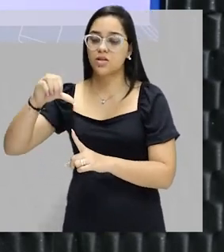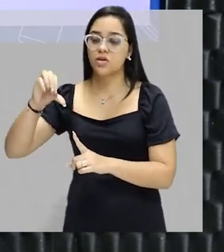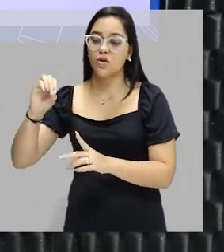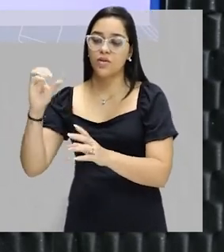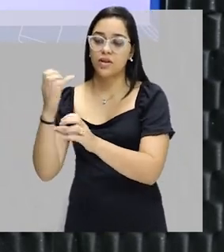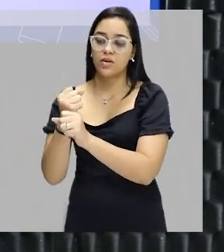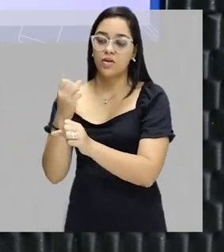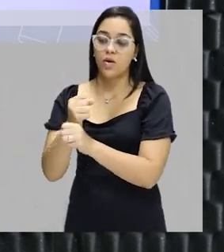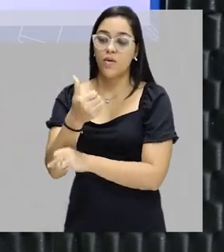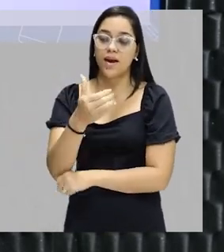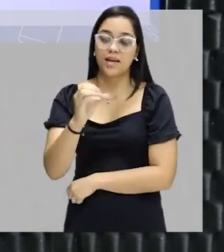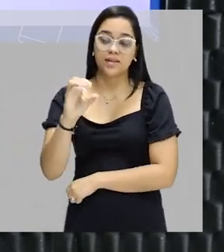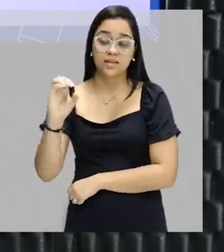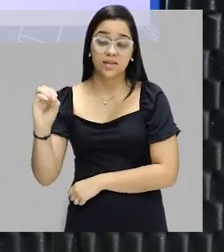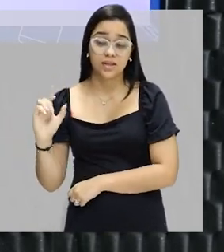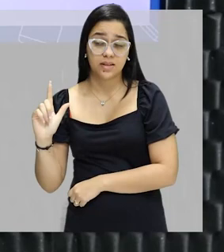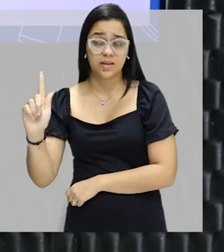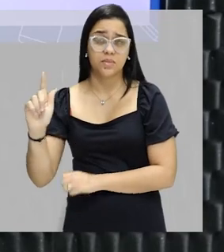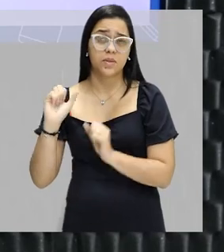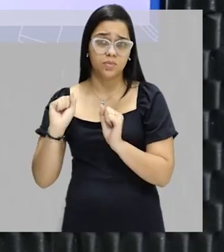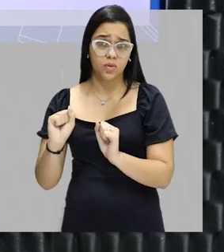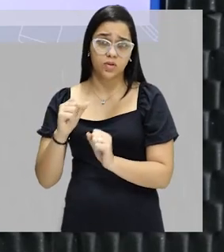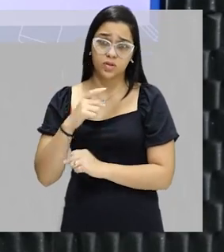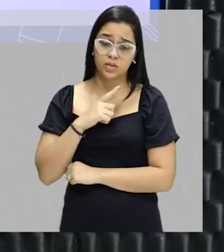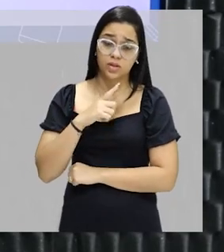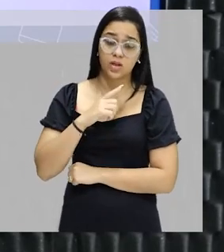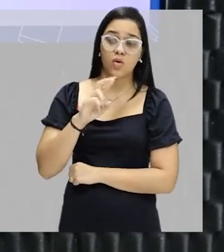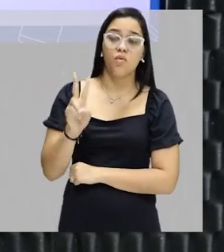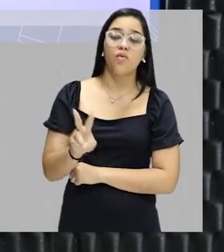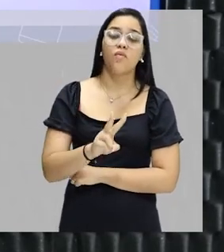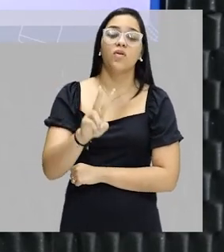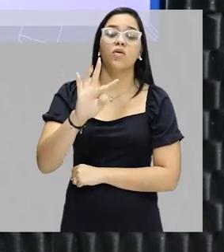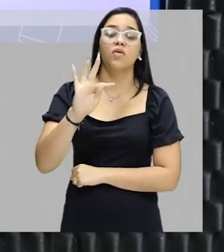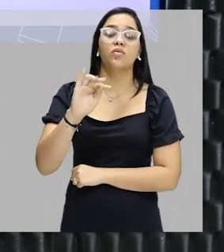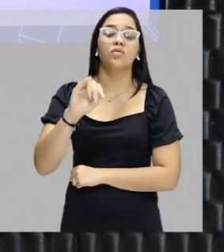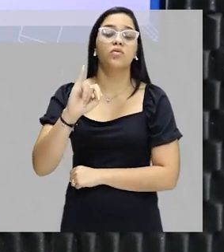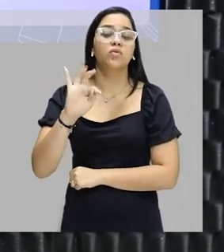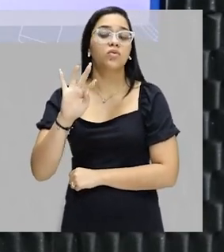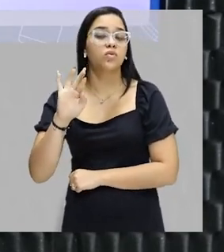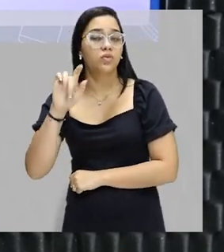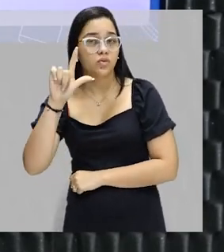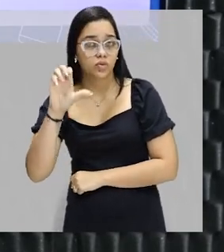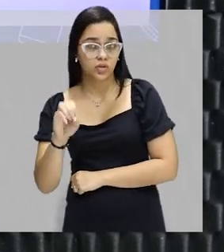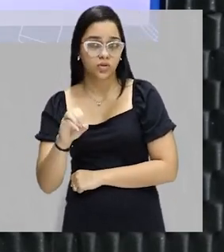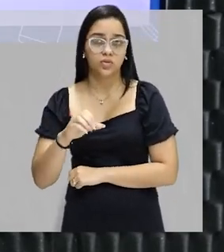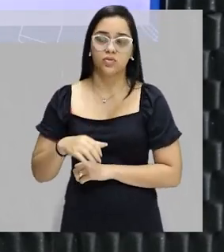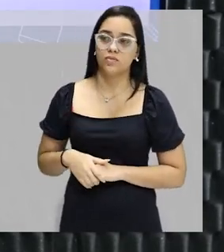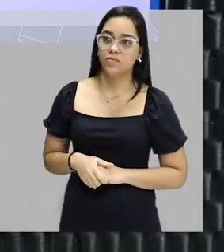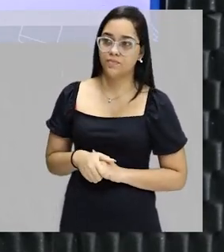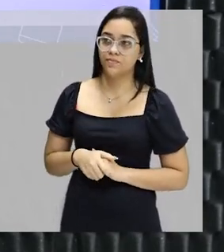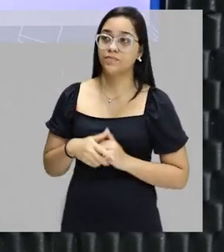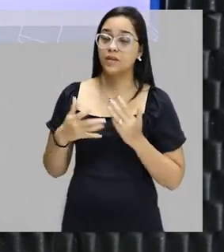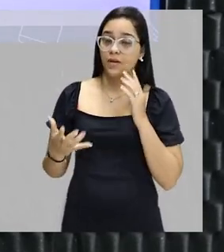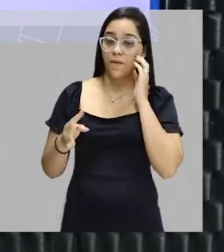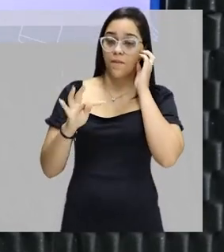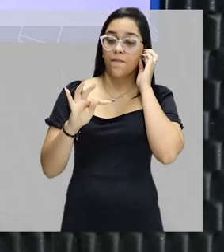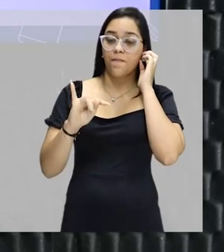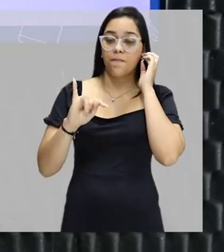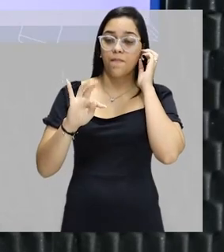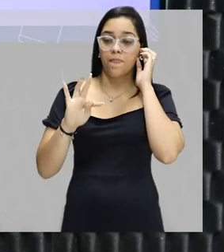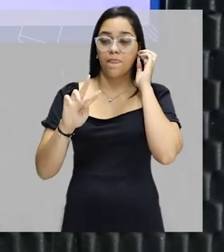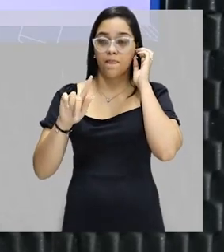100 gramas. Com isso, a gente pode determinar o valor do título ou porcentagem em massa. Turminha, o título,